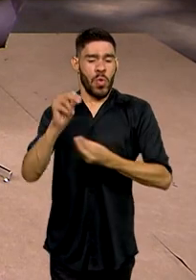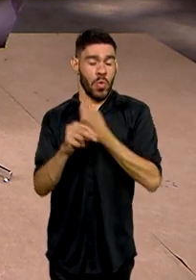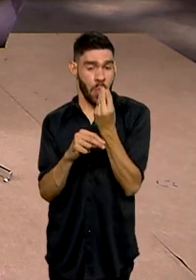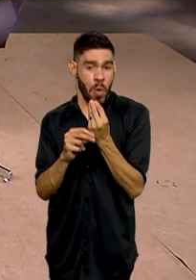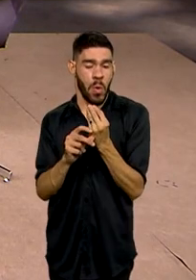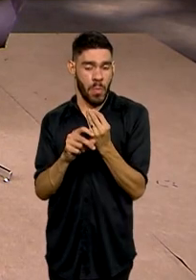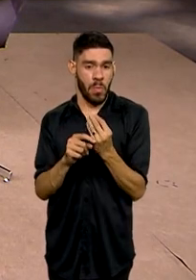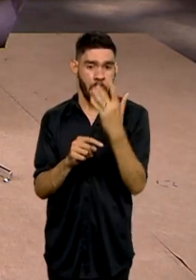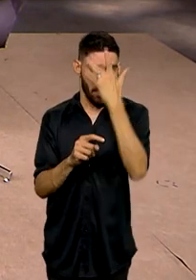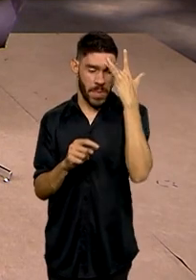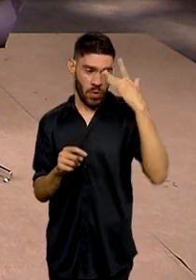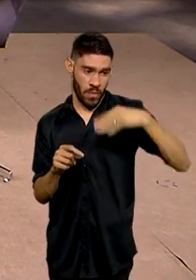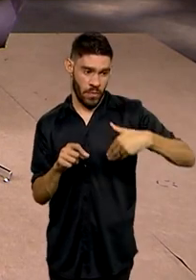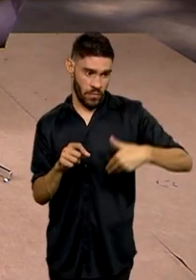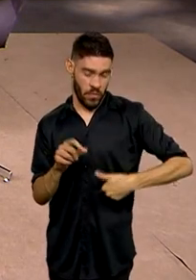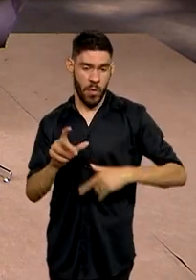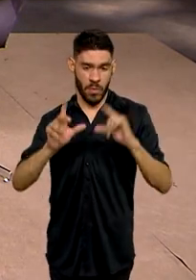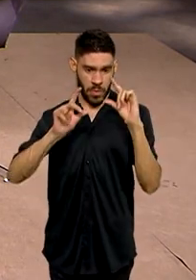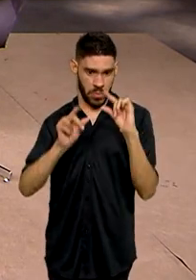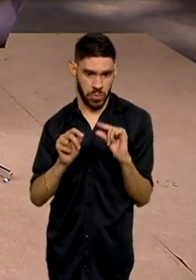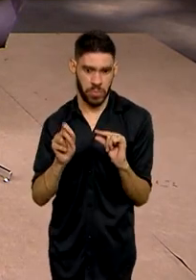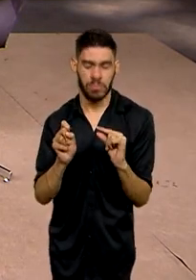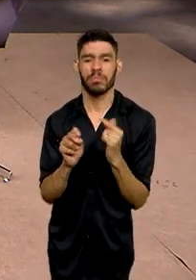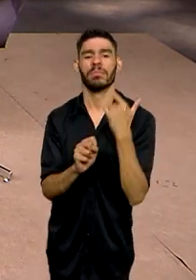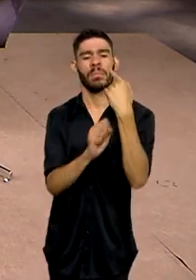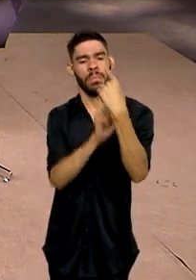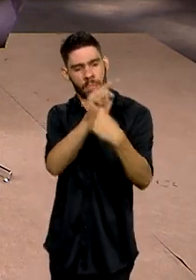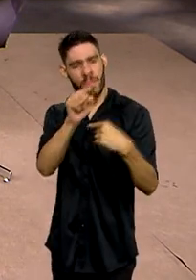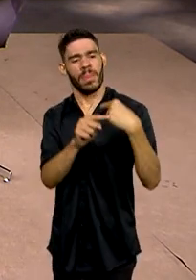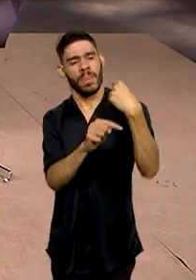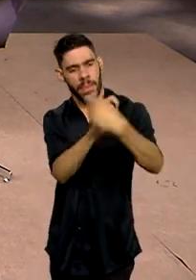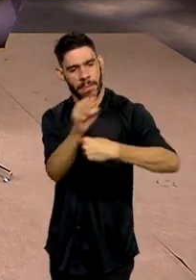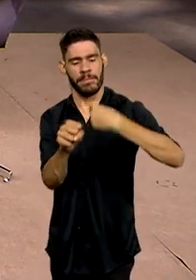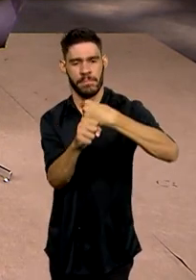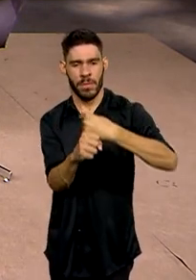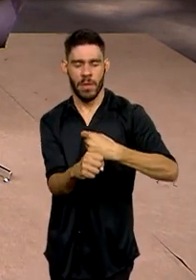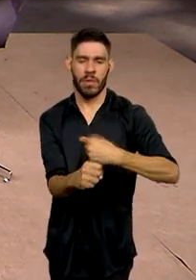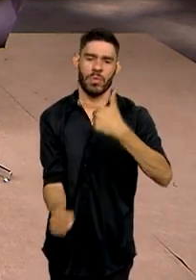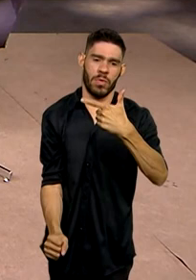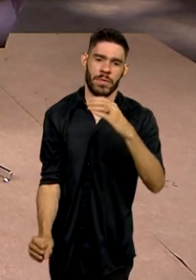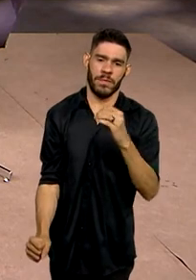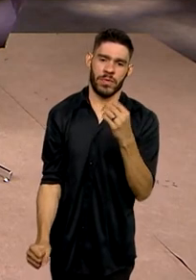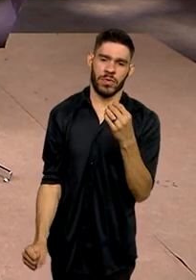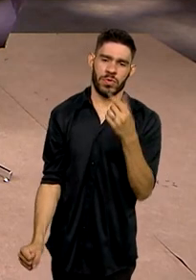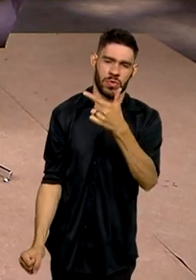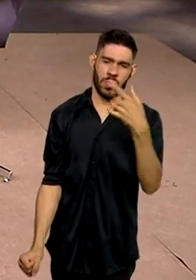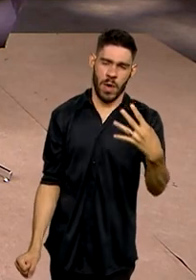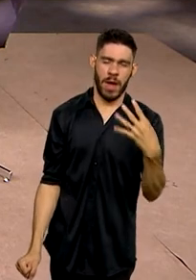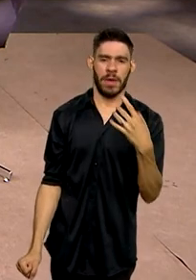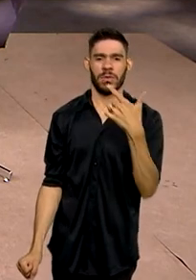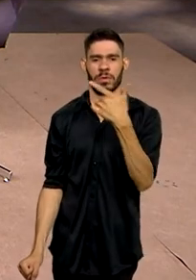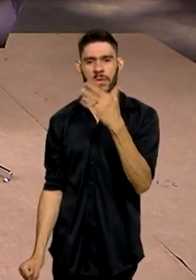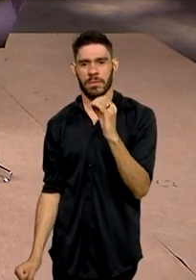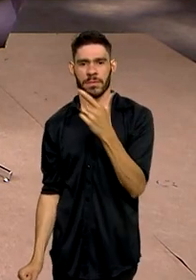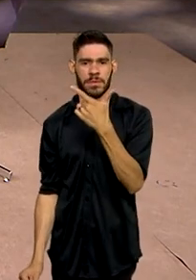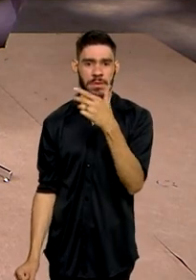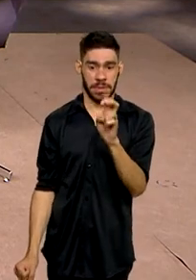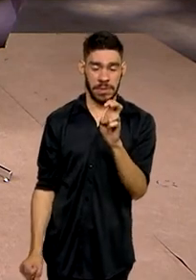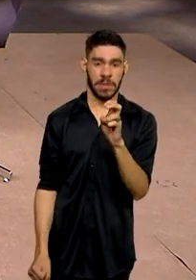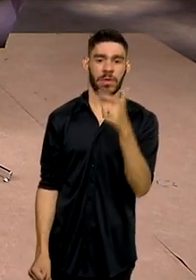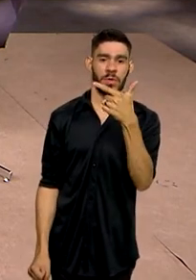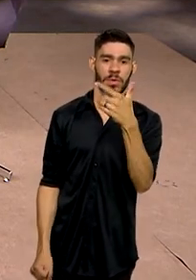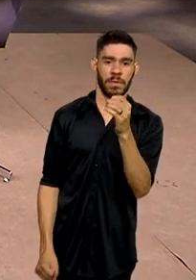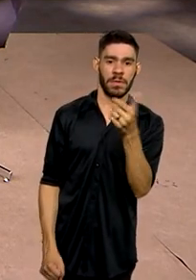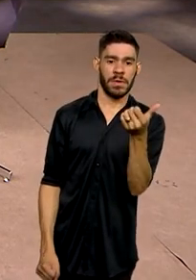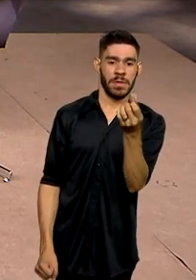gente passando fome. E assim em 2024, 2025, 2026. Mas também reduzindo a pobreza.